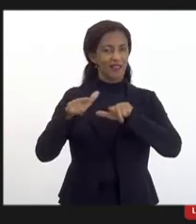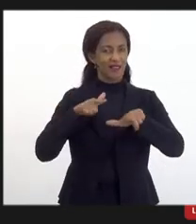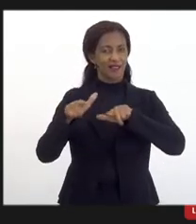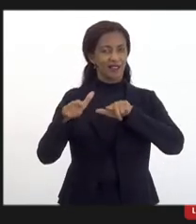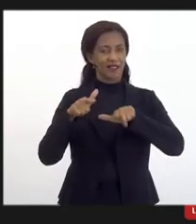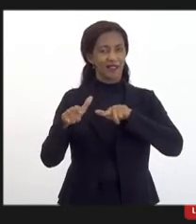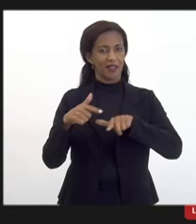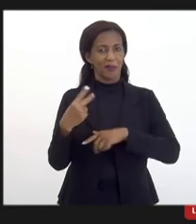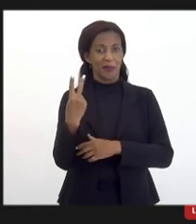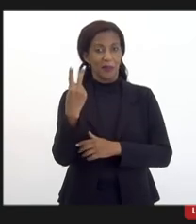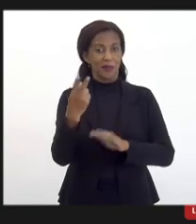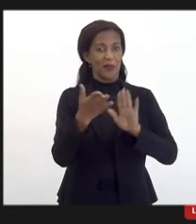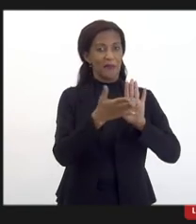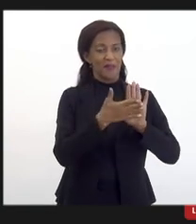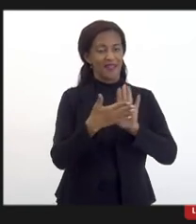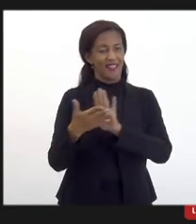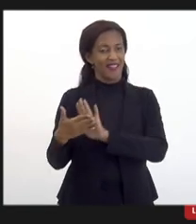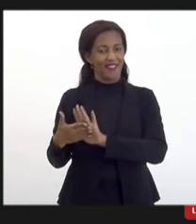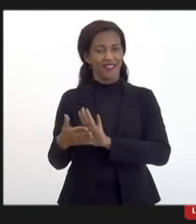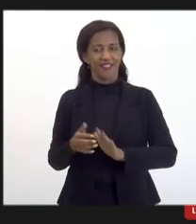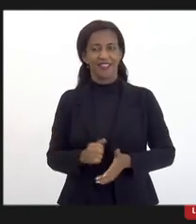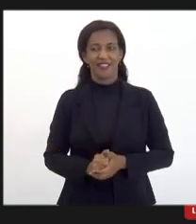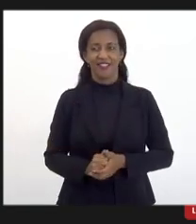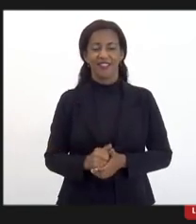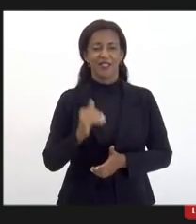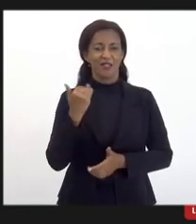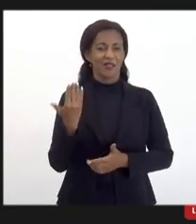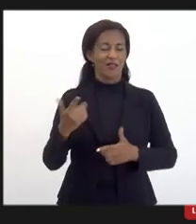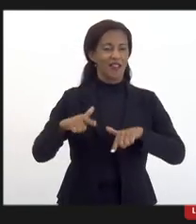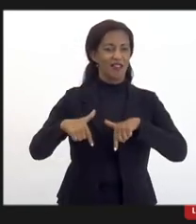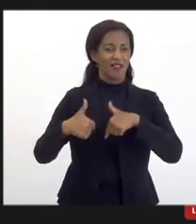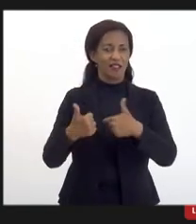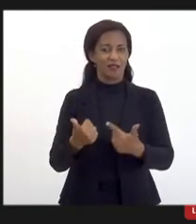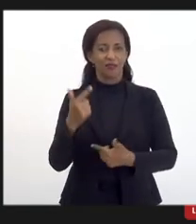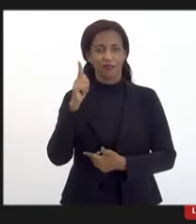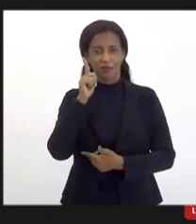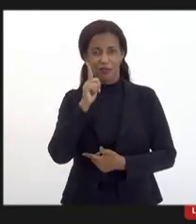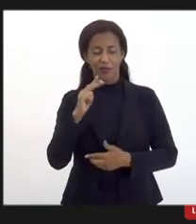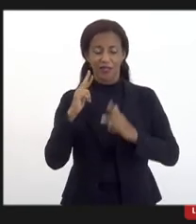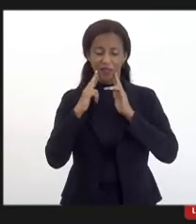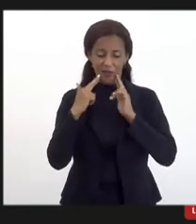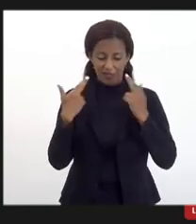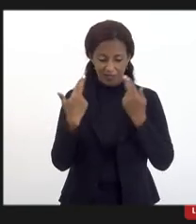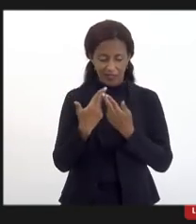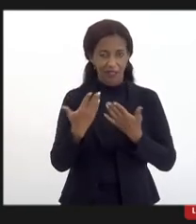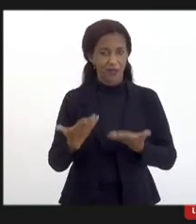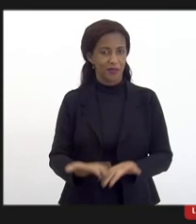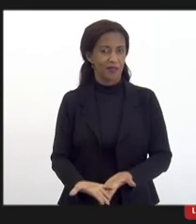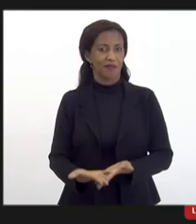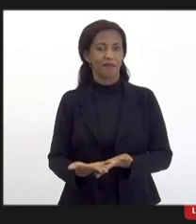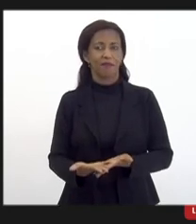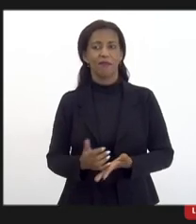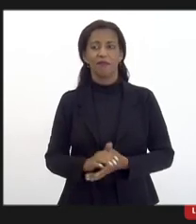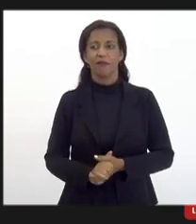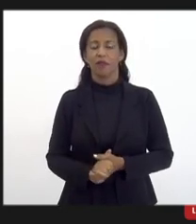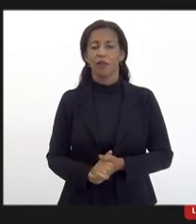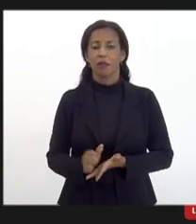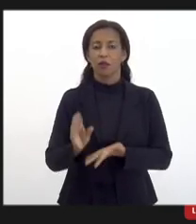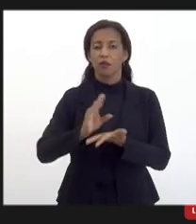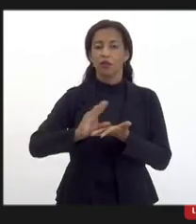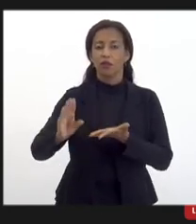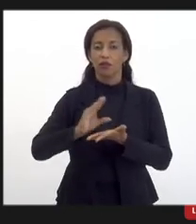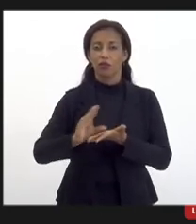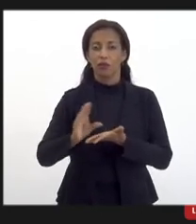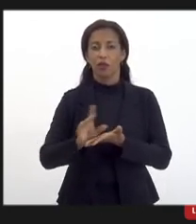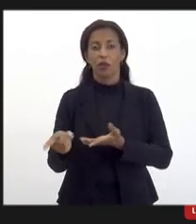dois mandatos aqui só com as ações que a gente trouxe aqui nessa reunião mas assim a questão do financiamento